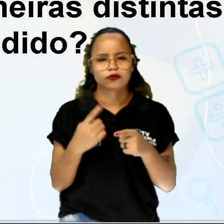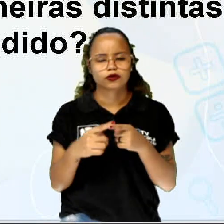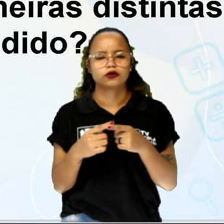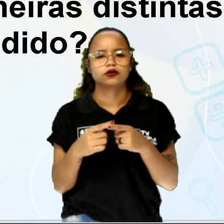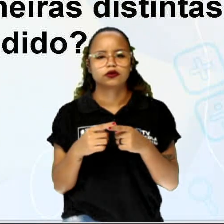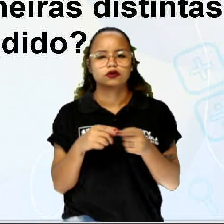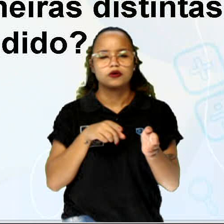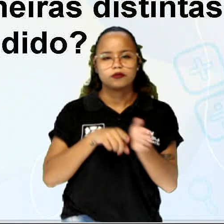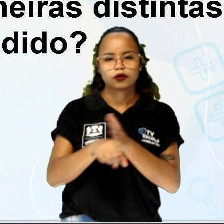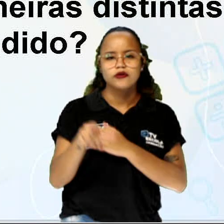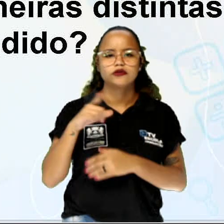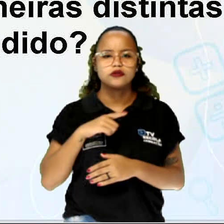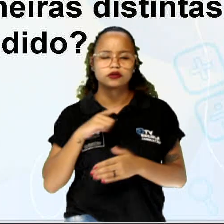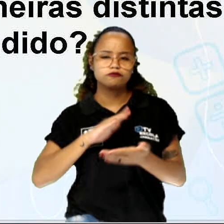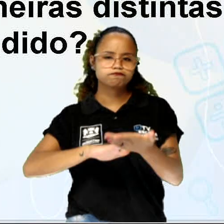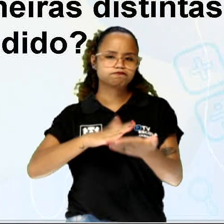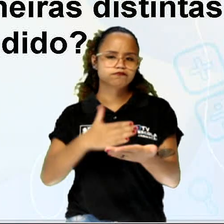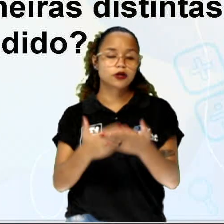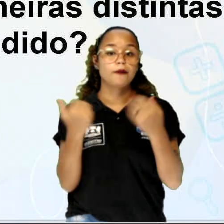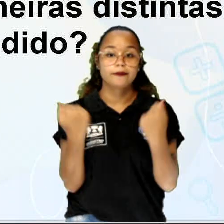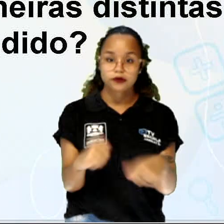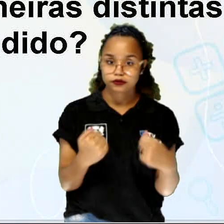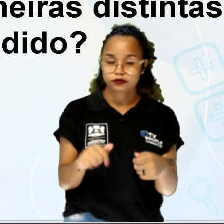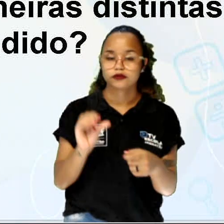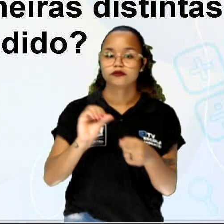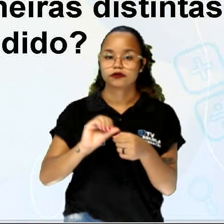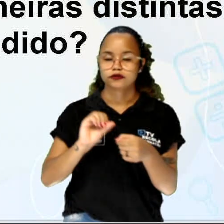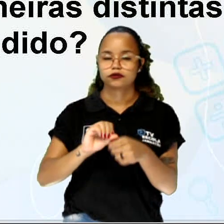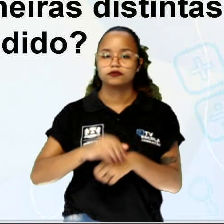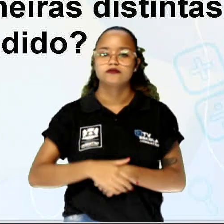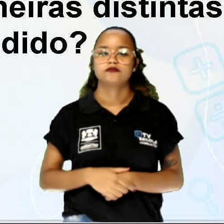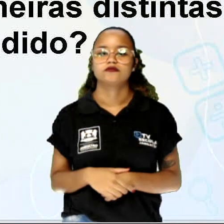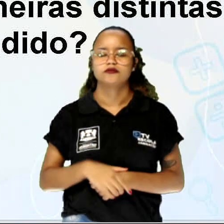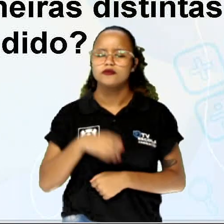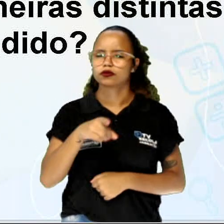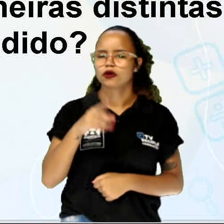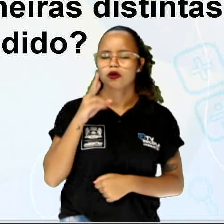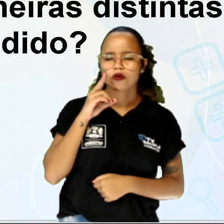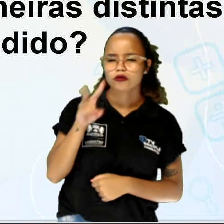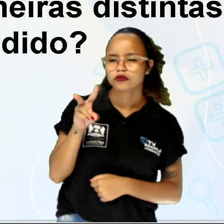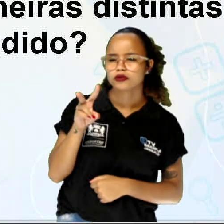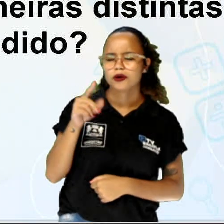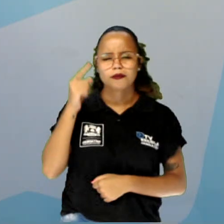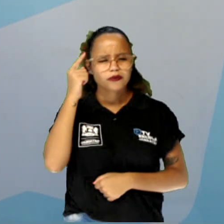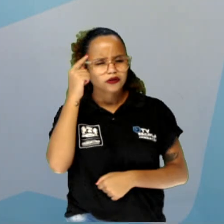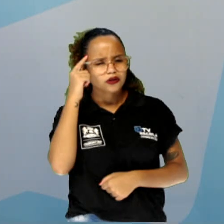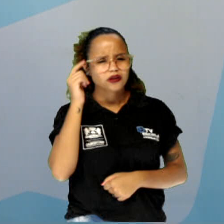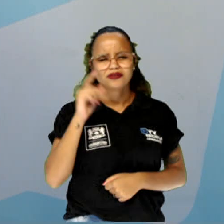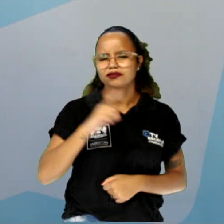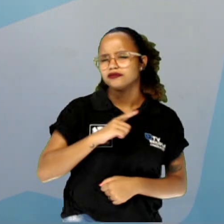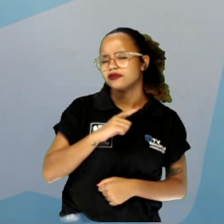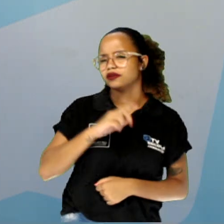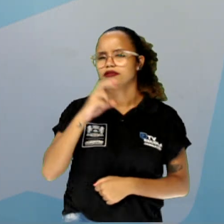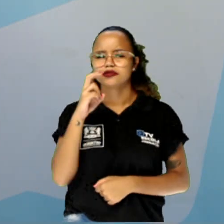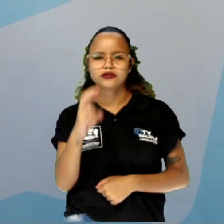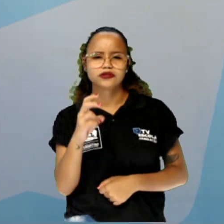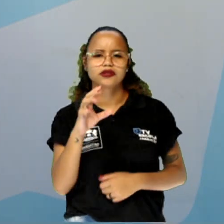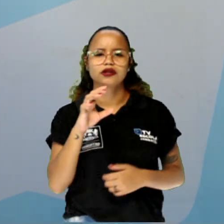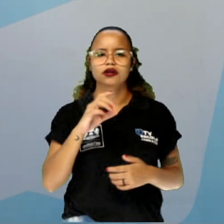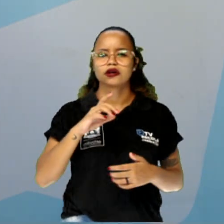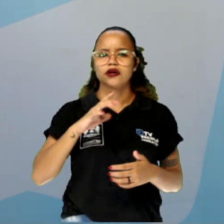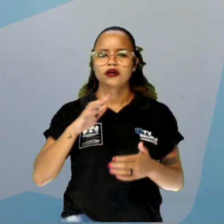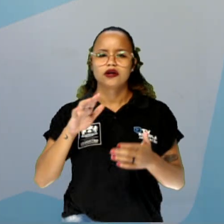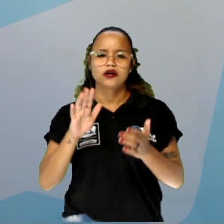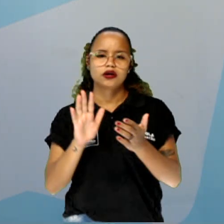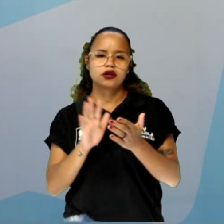interpretação que precisa ser feita. Que você, logo de cara, alguém pode pensar eu tenho cinco questões, cada uma é verdadeira ou